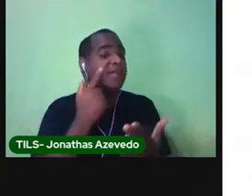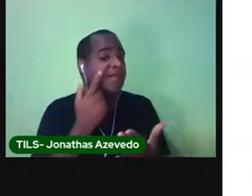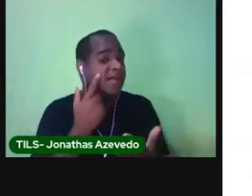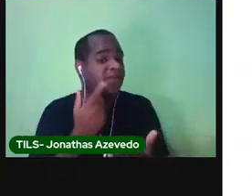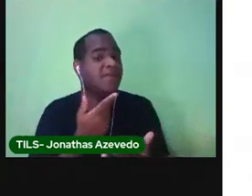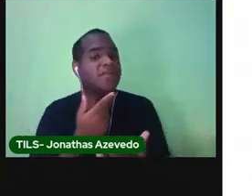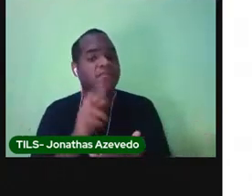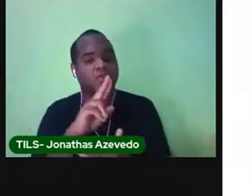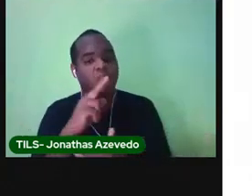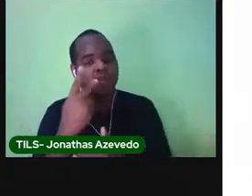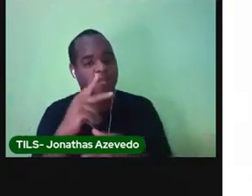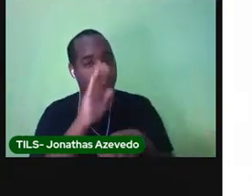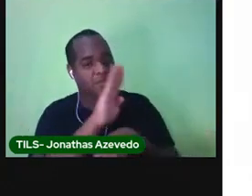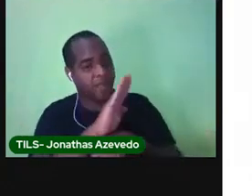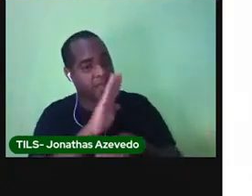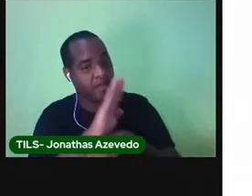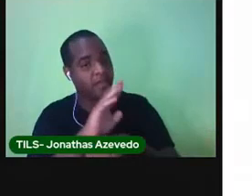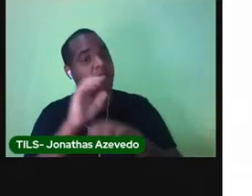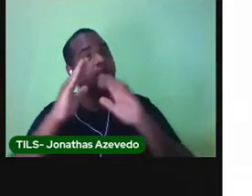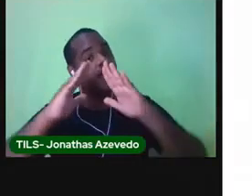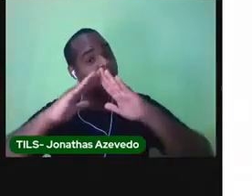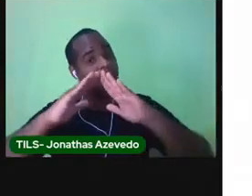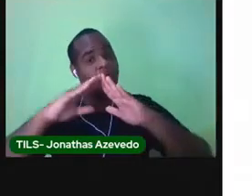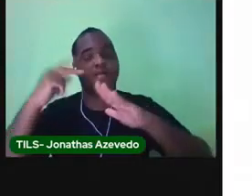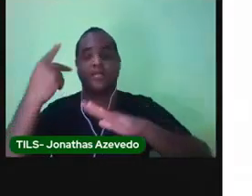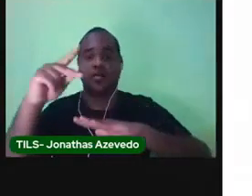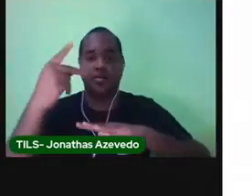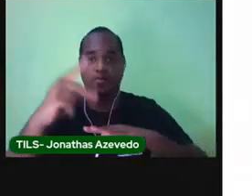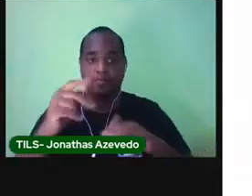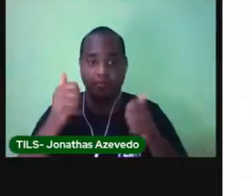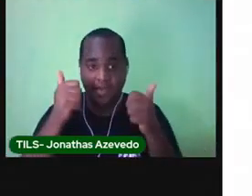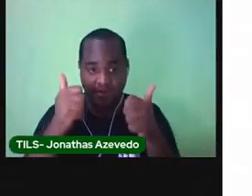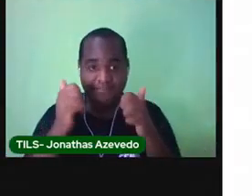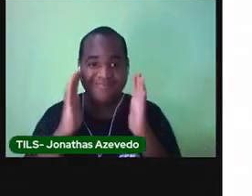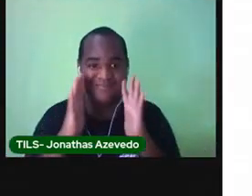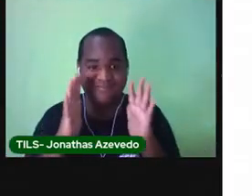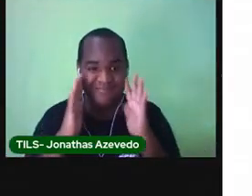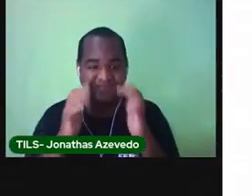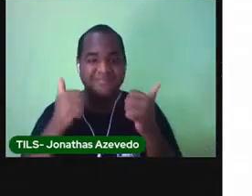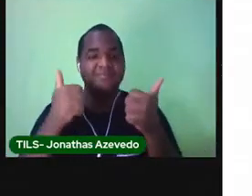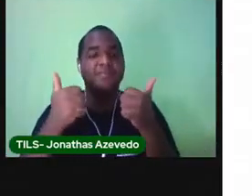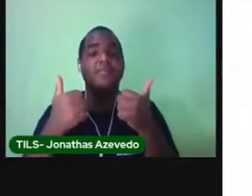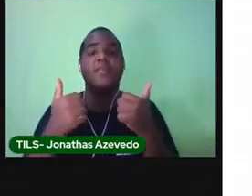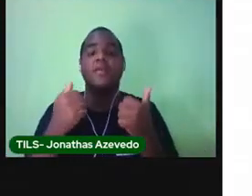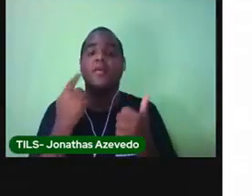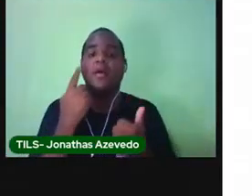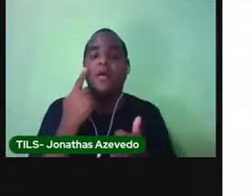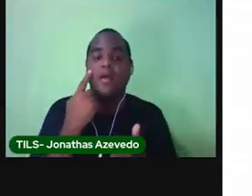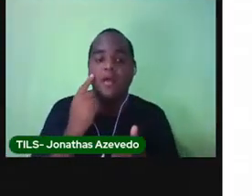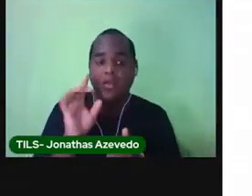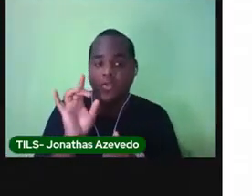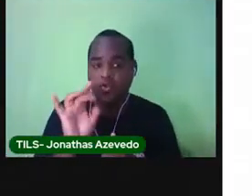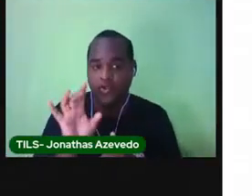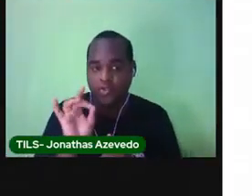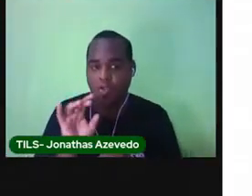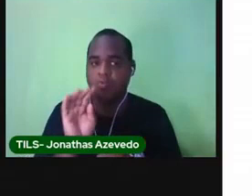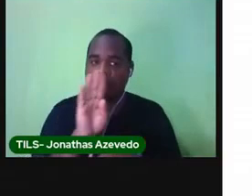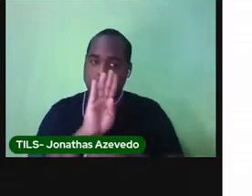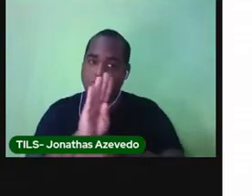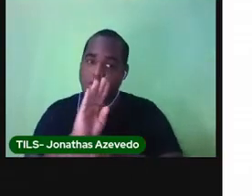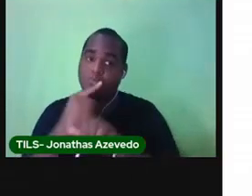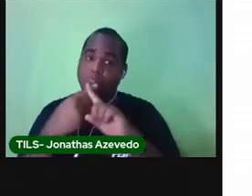seu bairro. Onde está a sua casa. Legal? Vamos lá. Marque apenas o que tem no seu bairro.